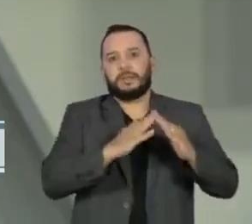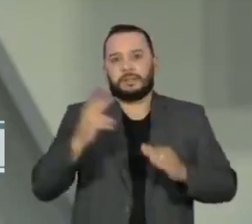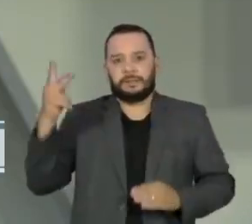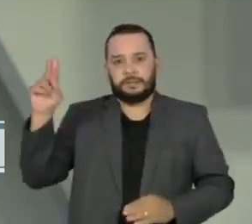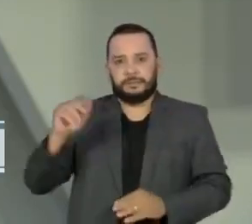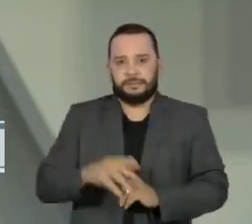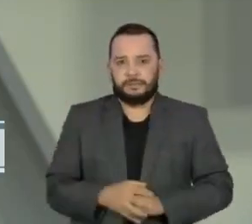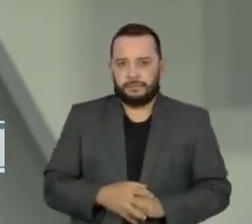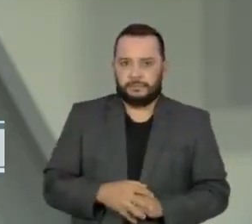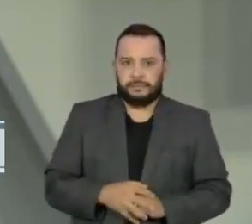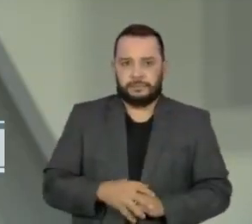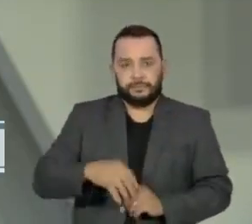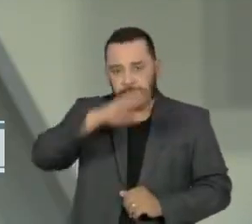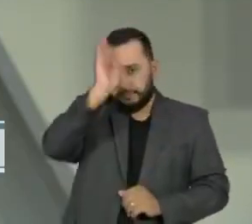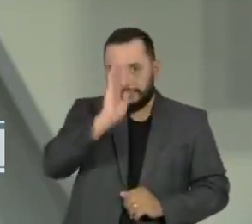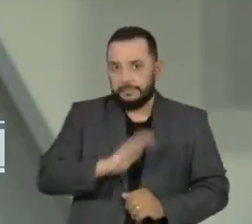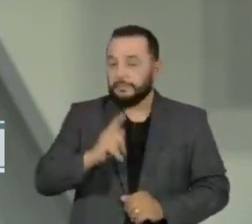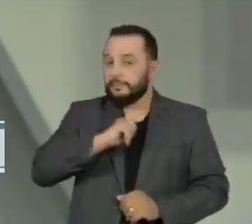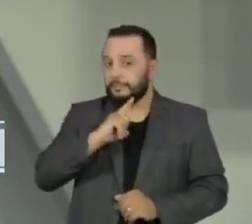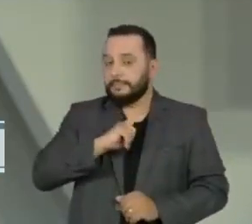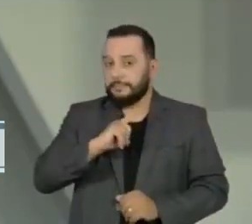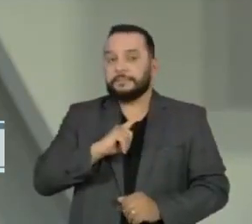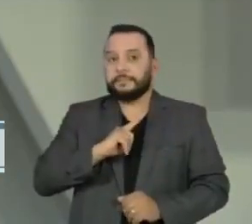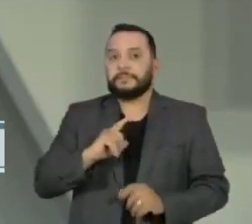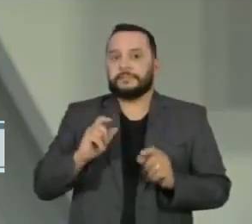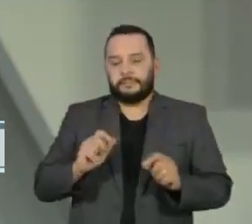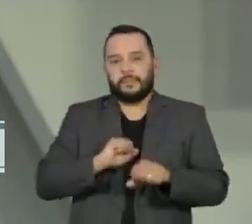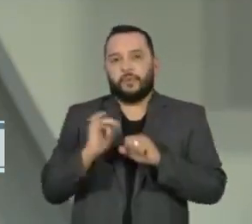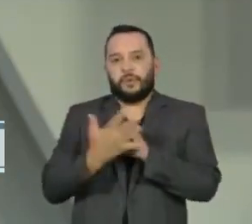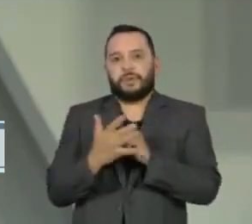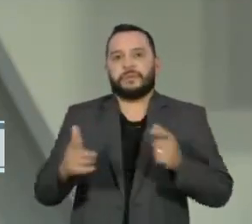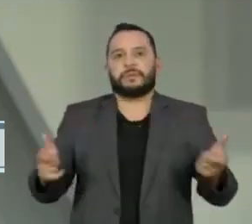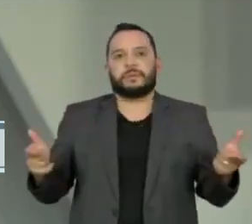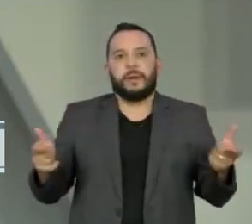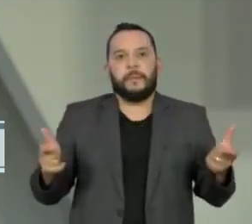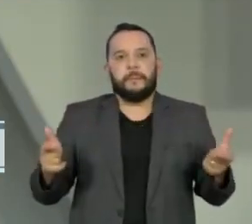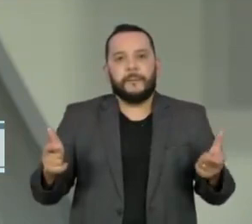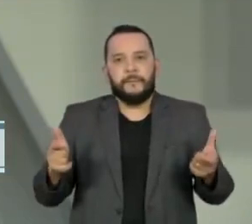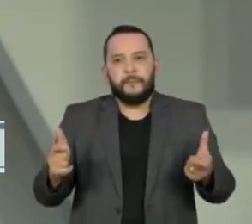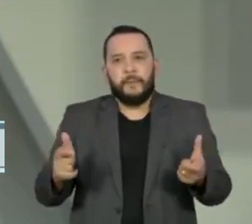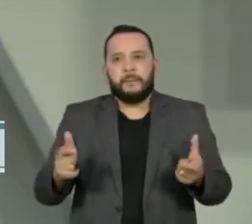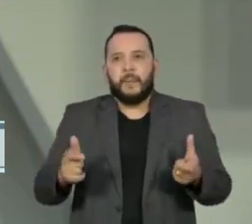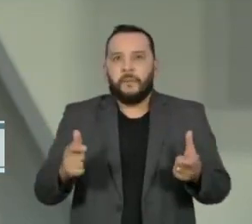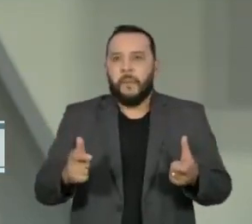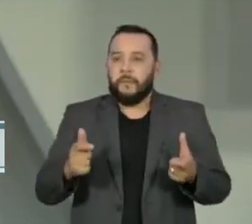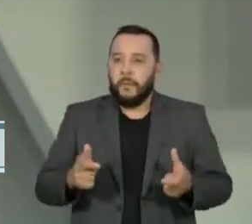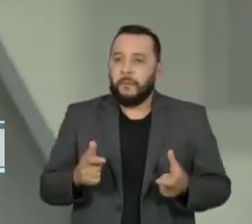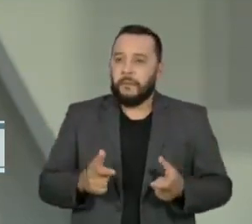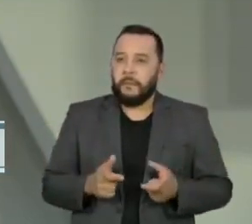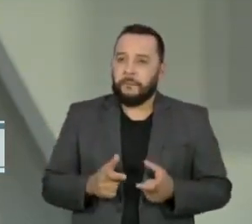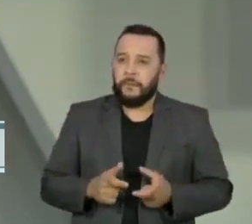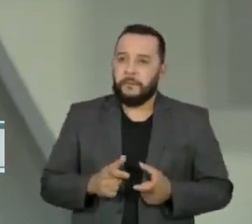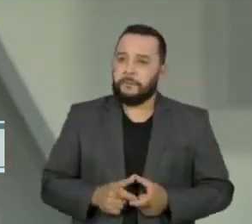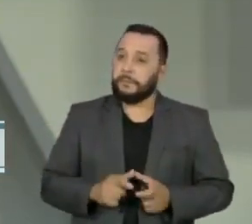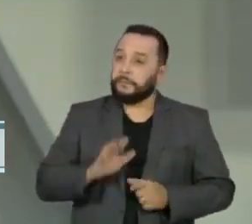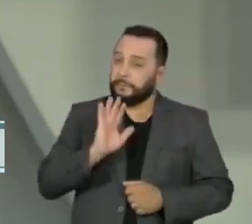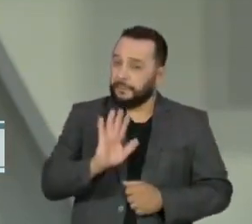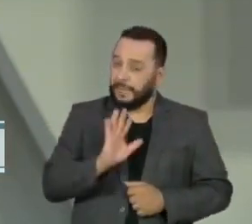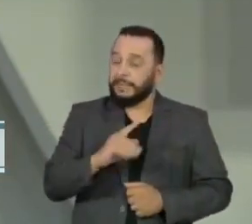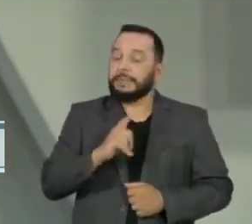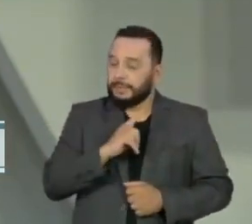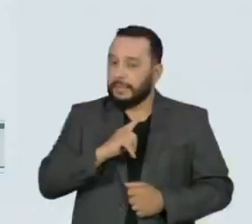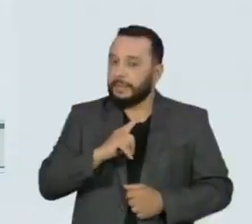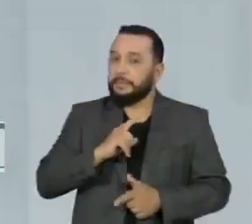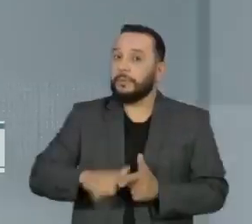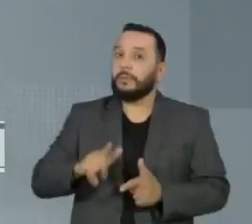O Brasil tem grande queda nas médias de casos e mortes por coronavírus, mas enfrenta problemas na atualização